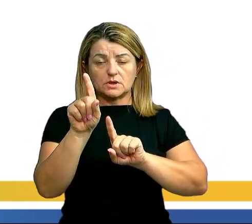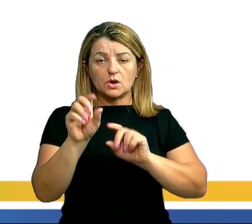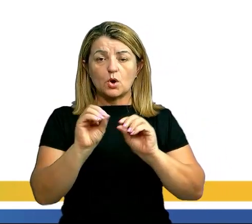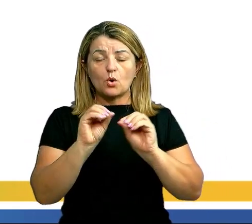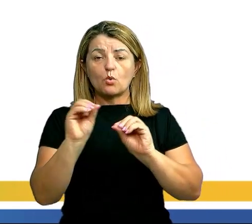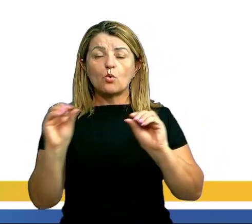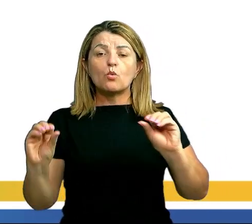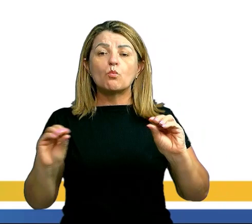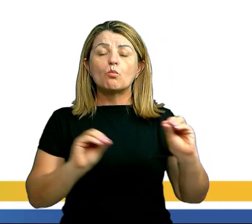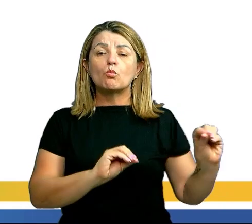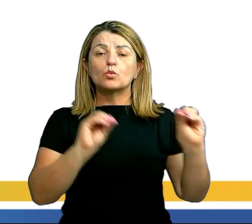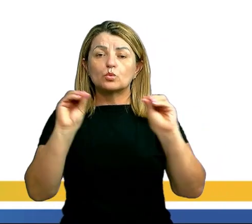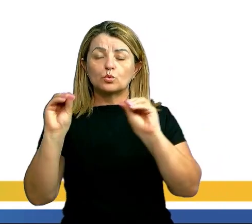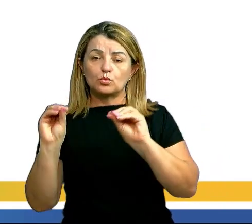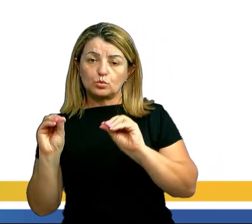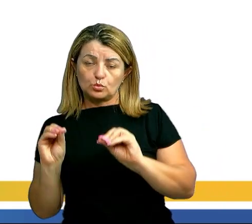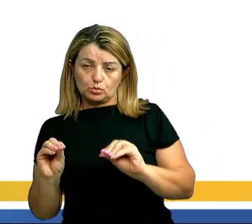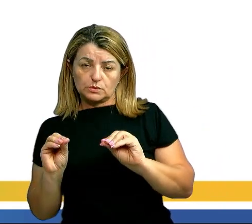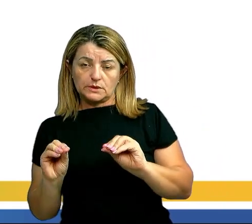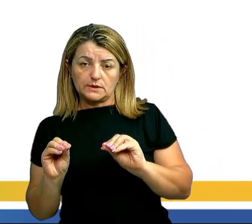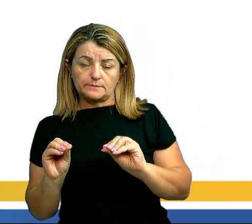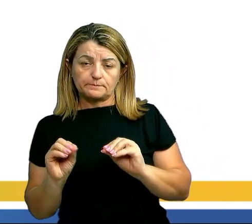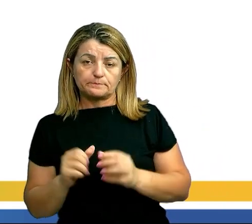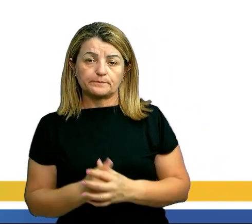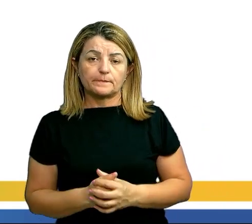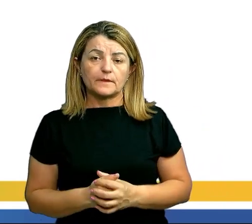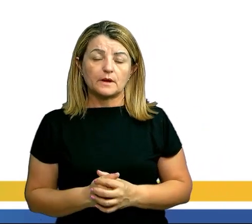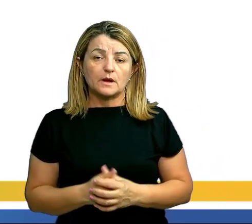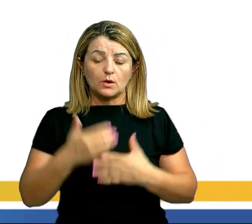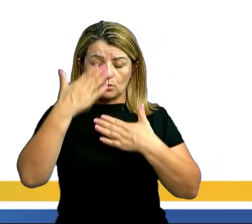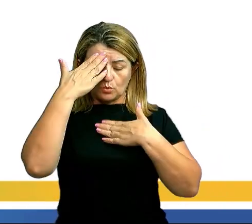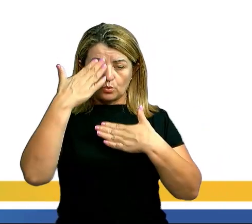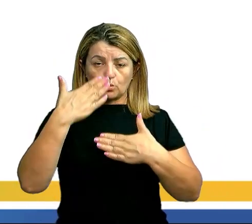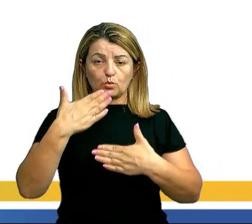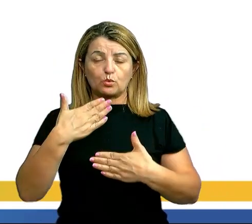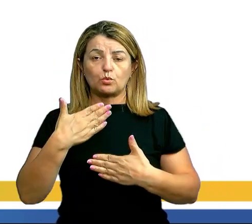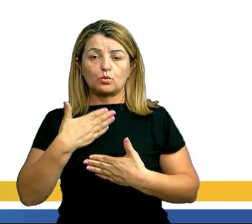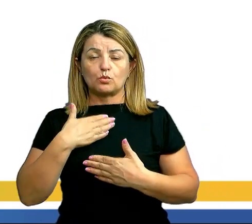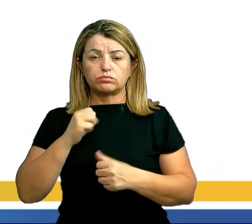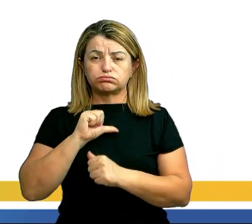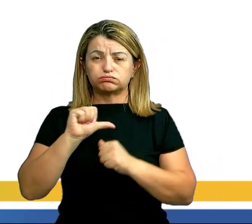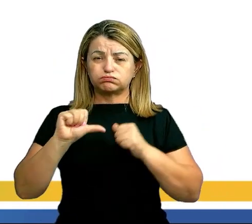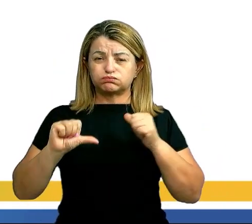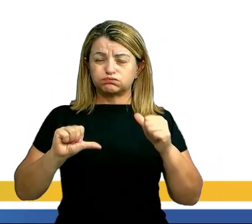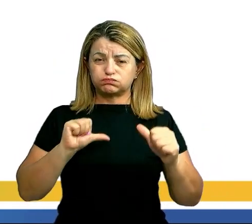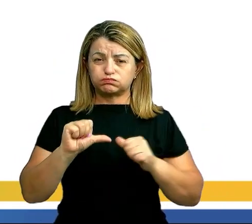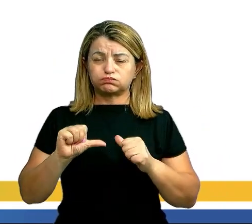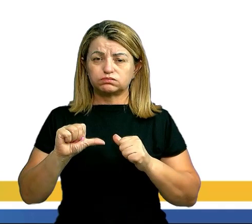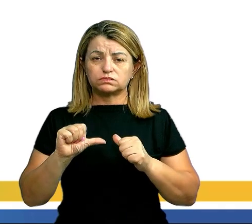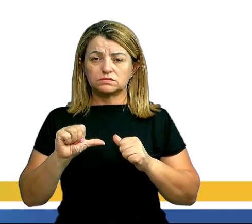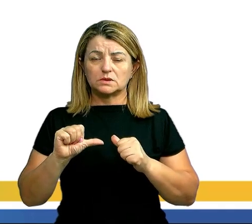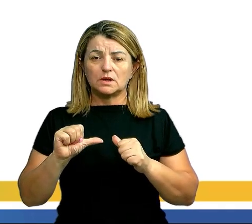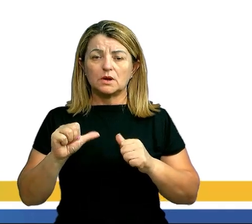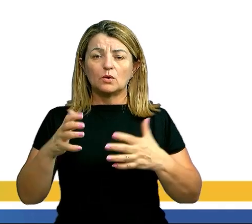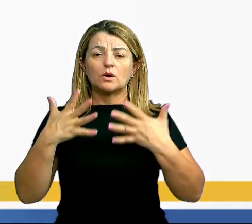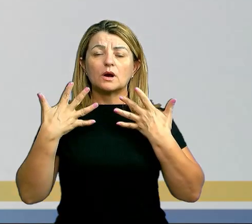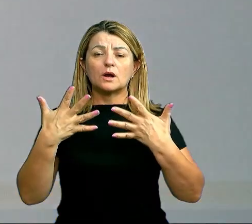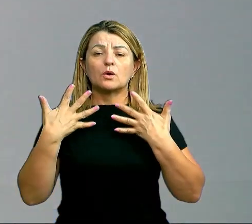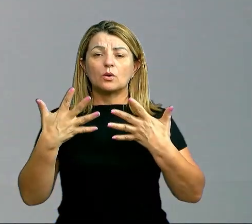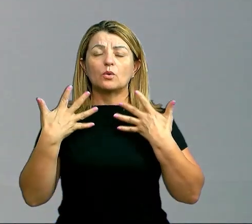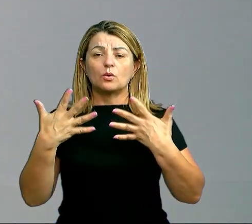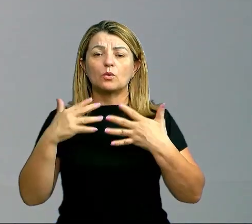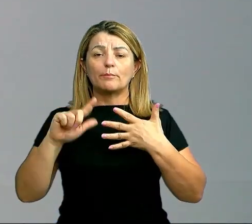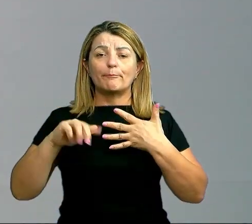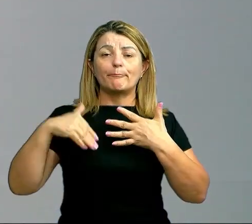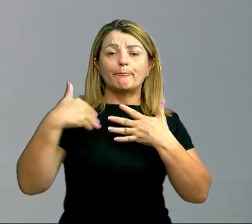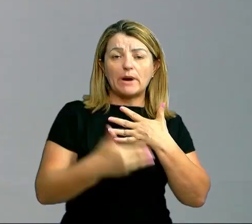o corpo sofre a variação de temperatura, estamos dizendo que esse corpo está submetido a um calor sensível. Ou seja, o que é o